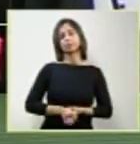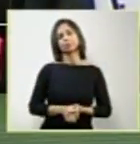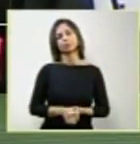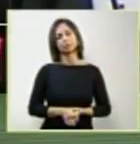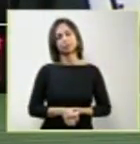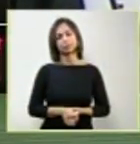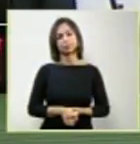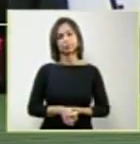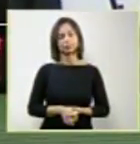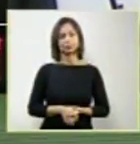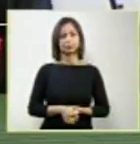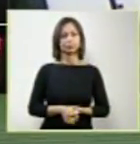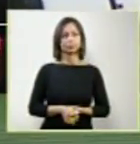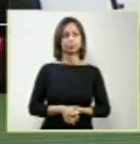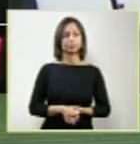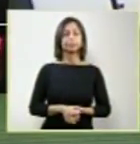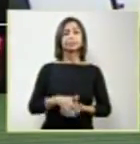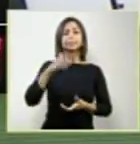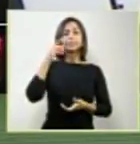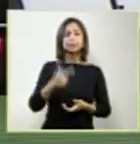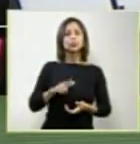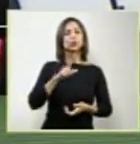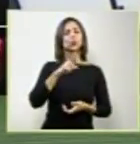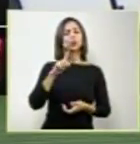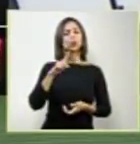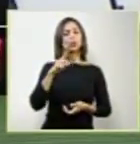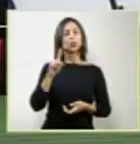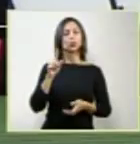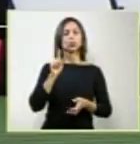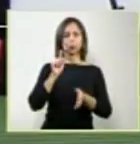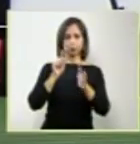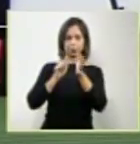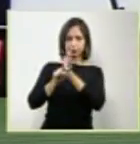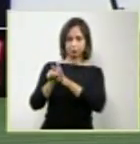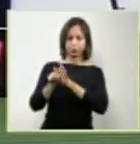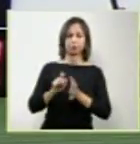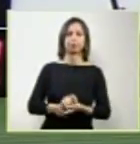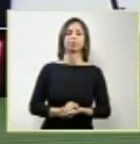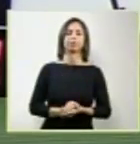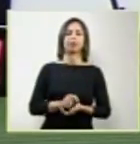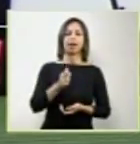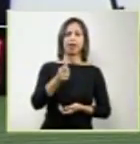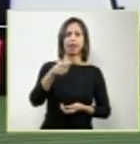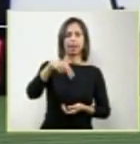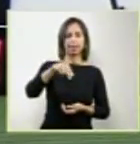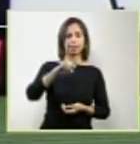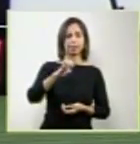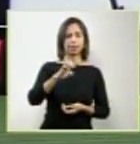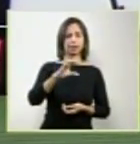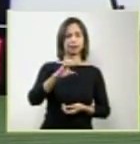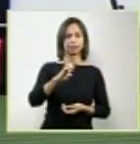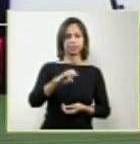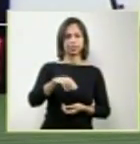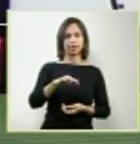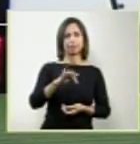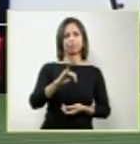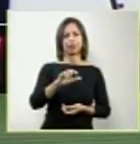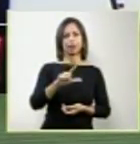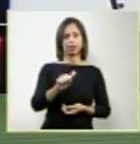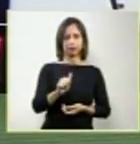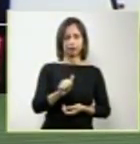Mais uma colocação. A anencefalia, ela pode em si